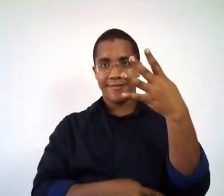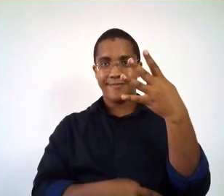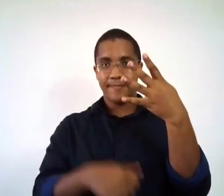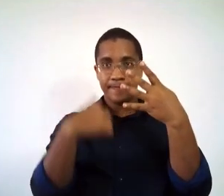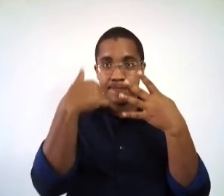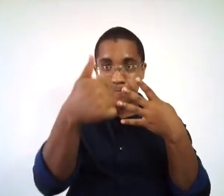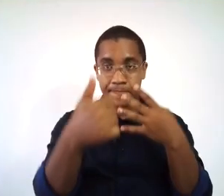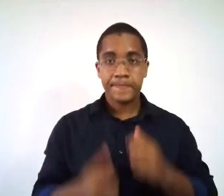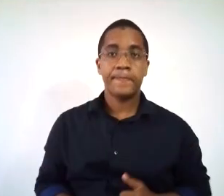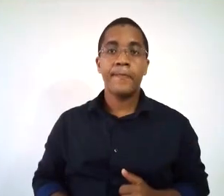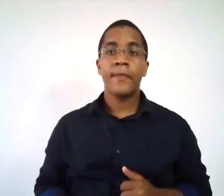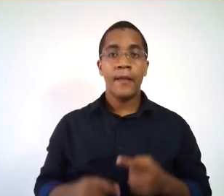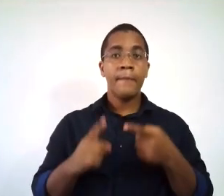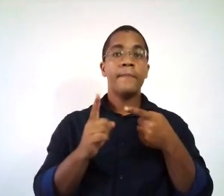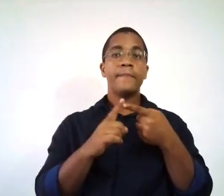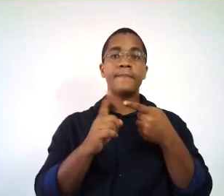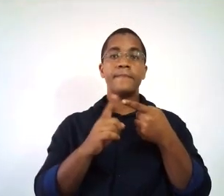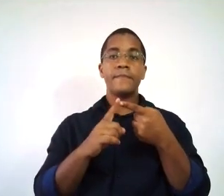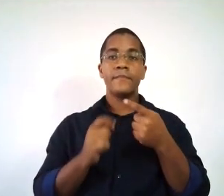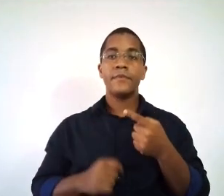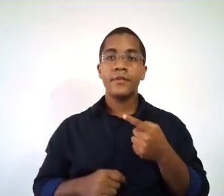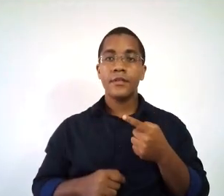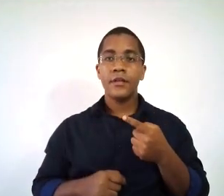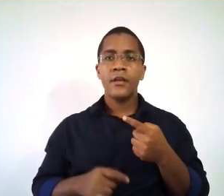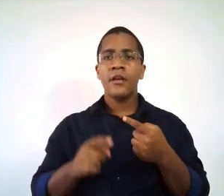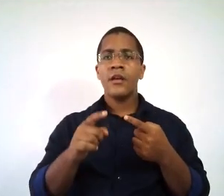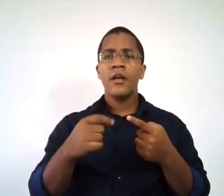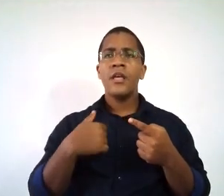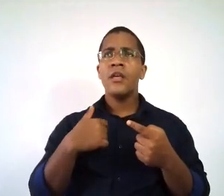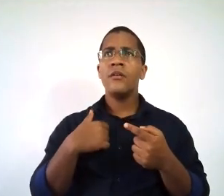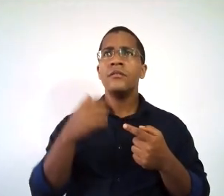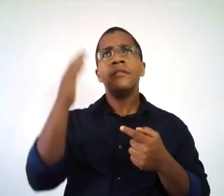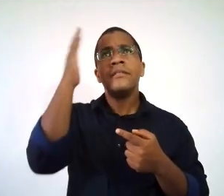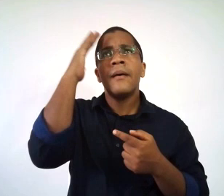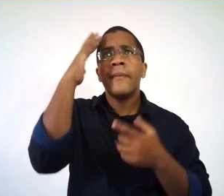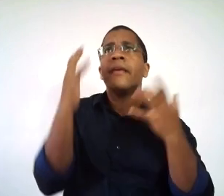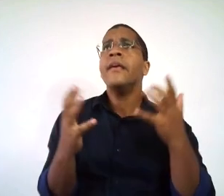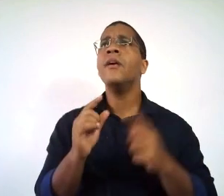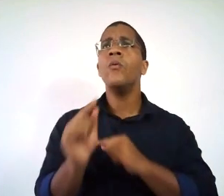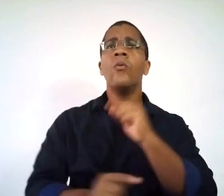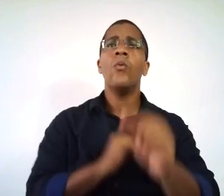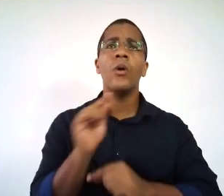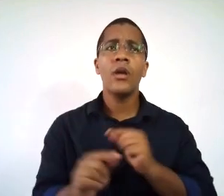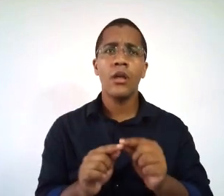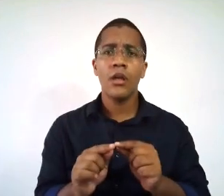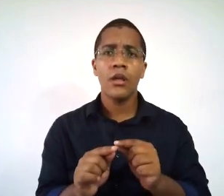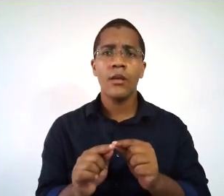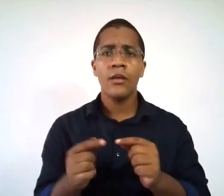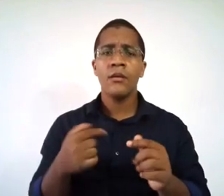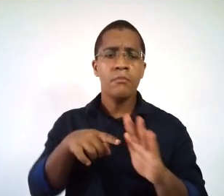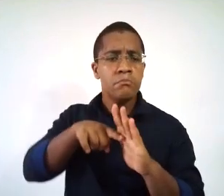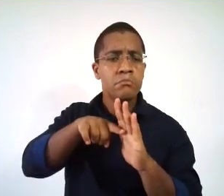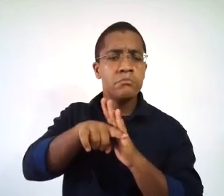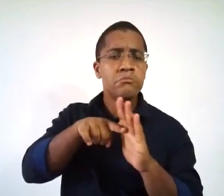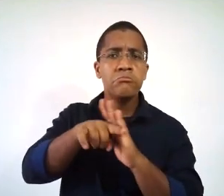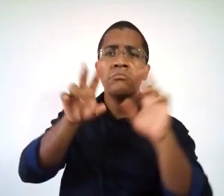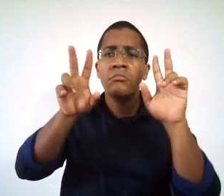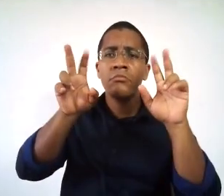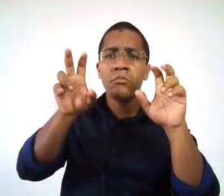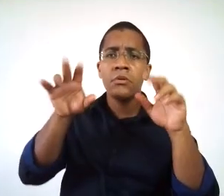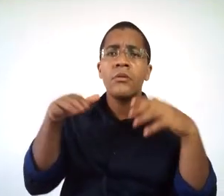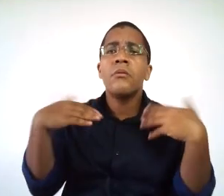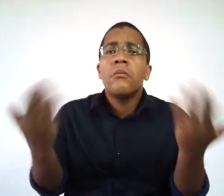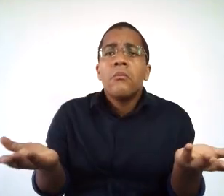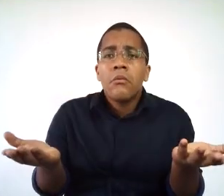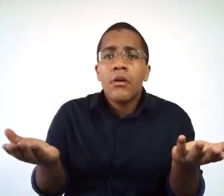gente vai responder quatro perguntas, tá? Então, a primeira pergunta seria, o que queremos saber? Afinal